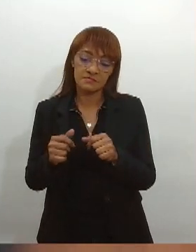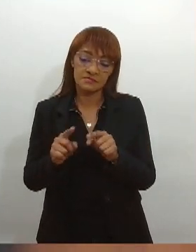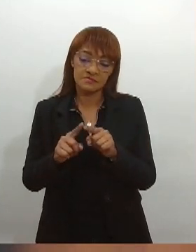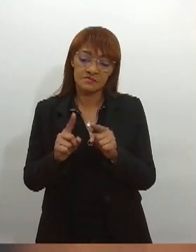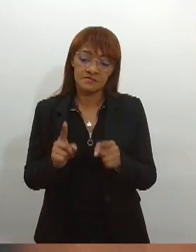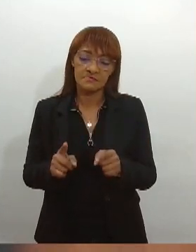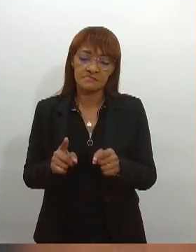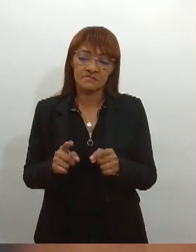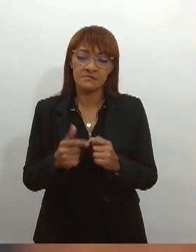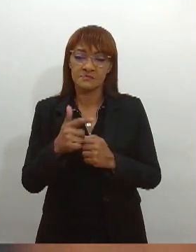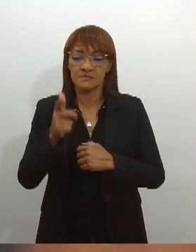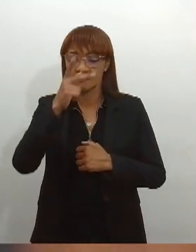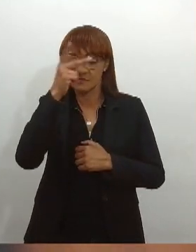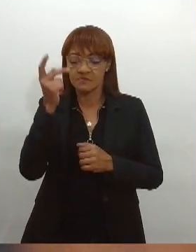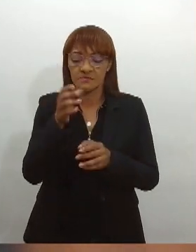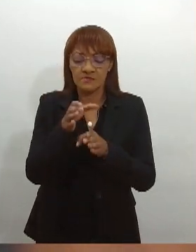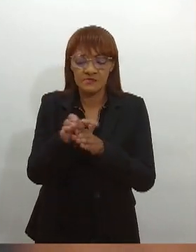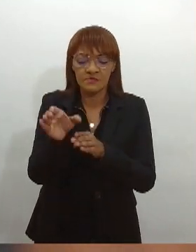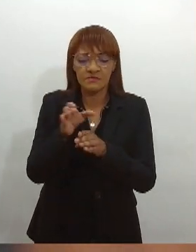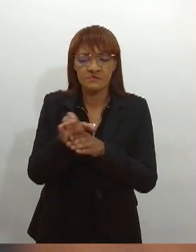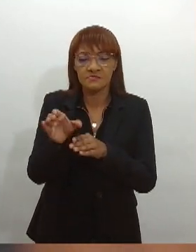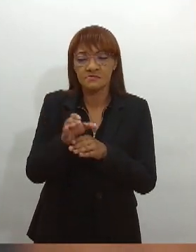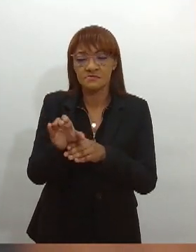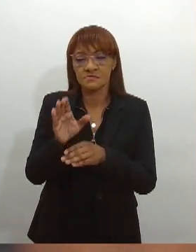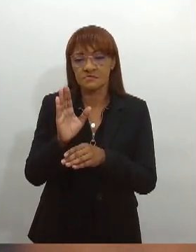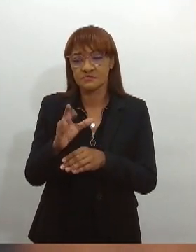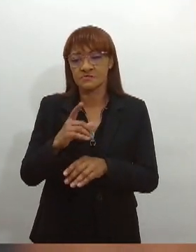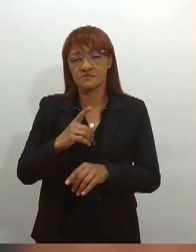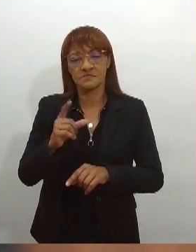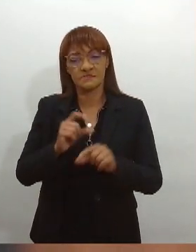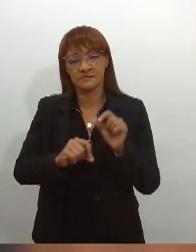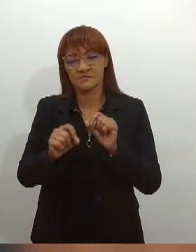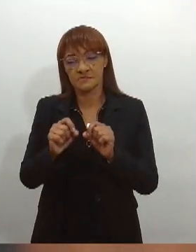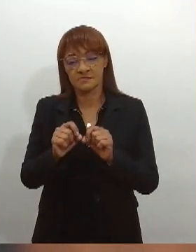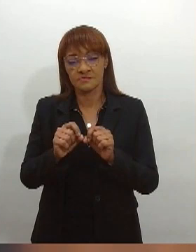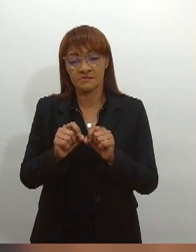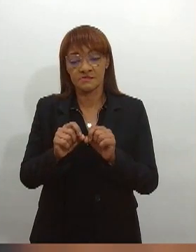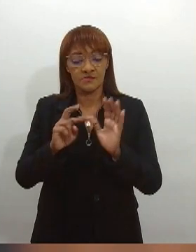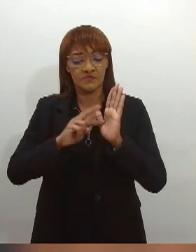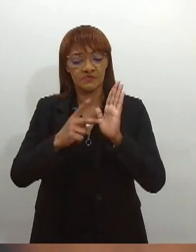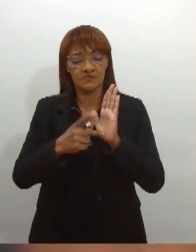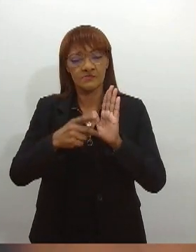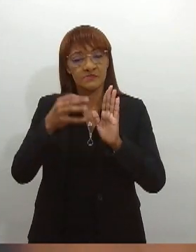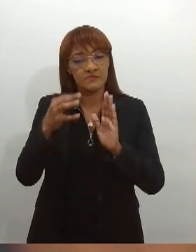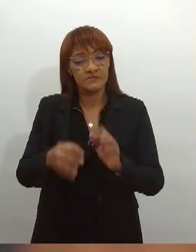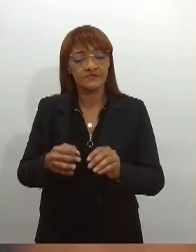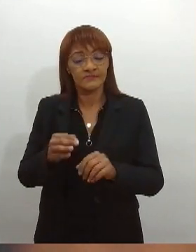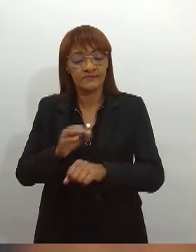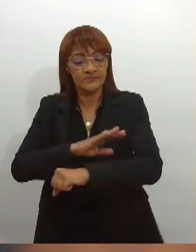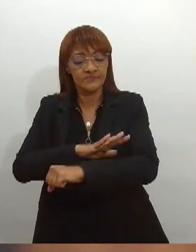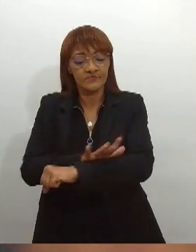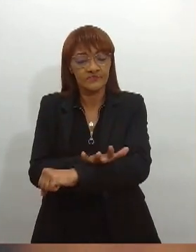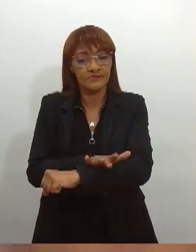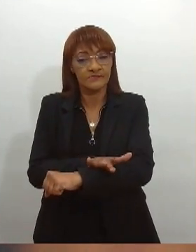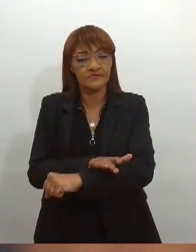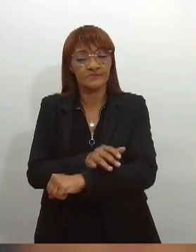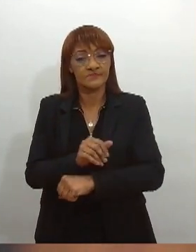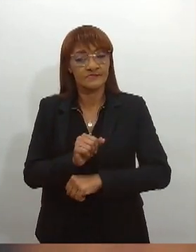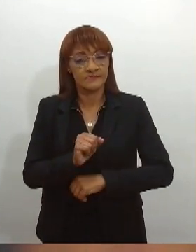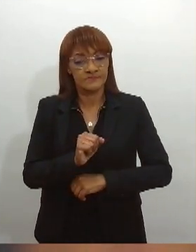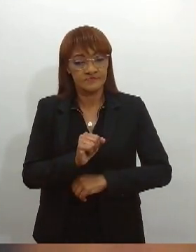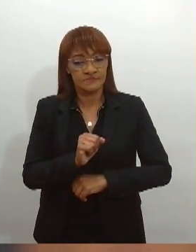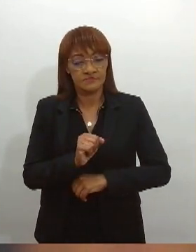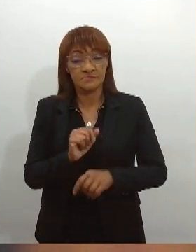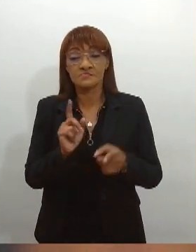diz respeito ao racismo nas suas várias vertentes, e também com o